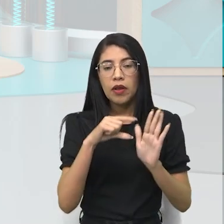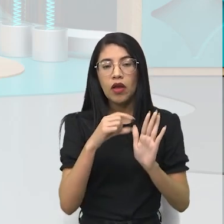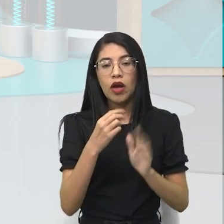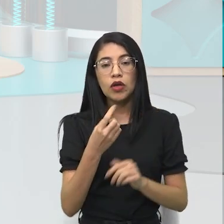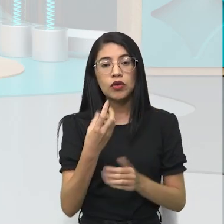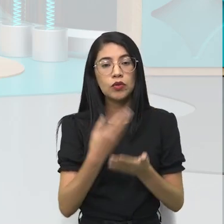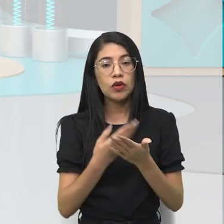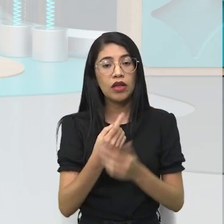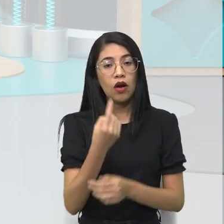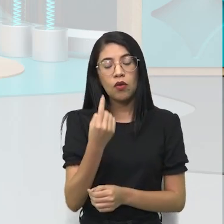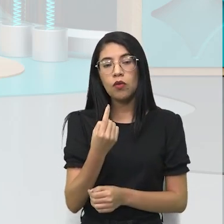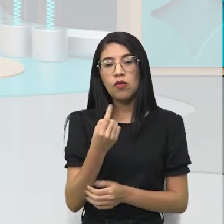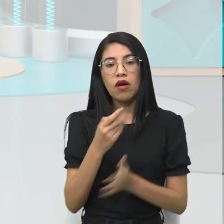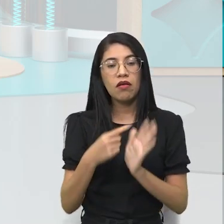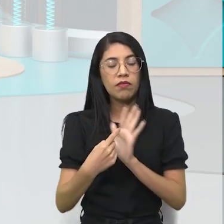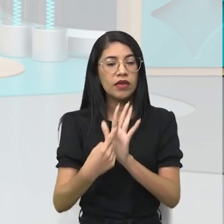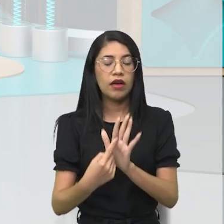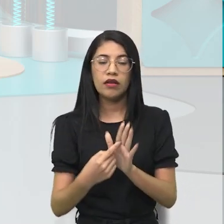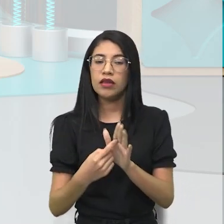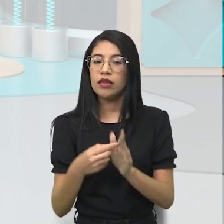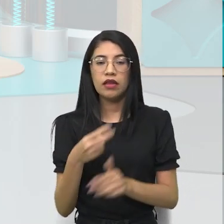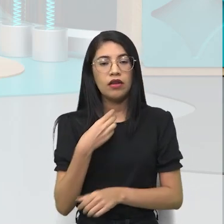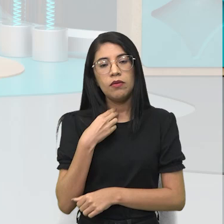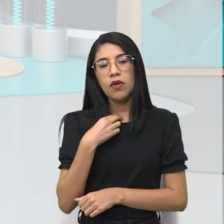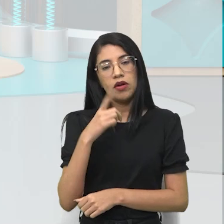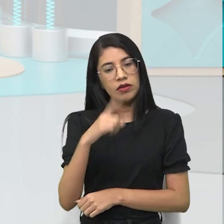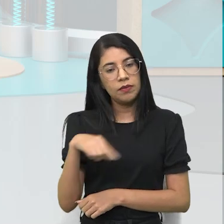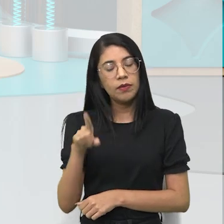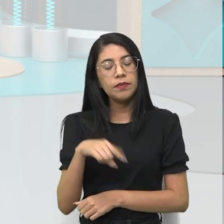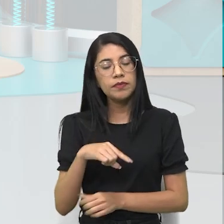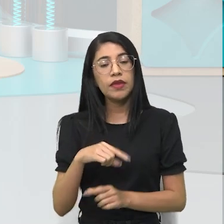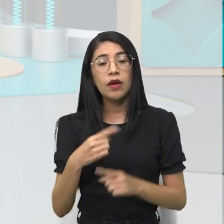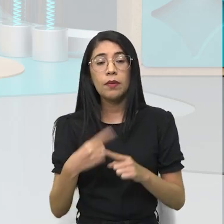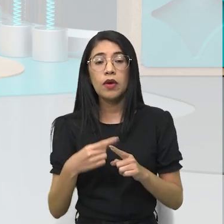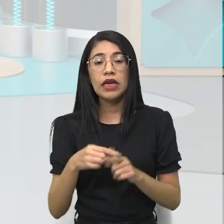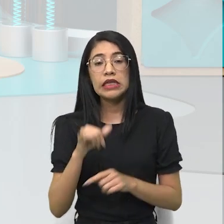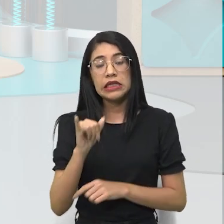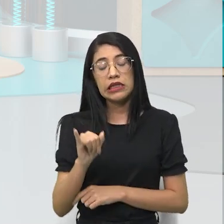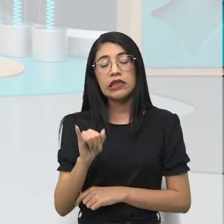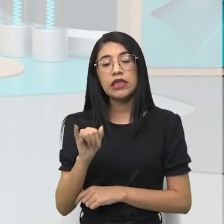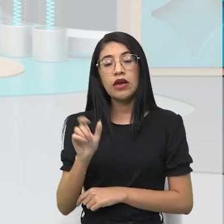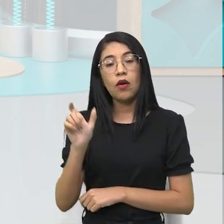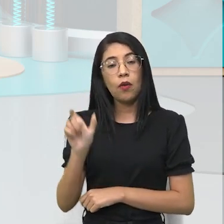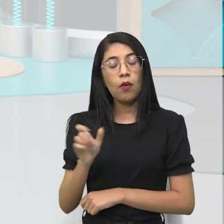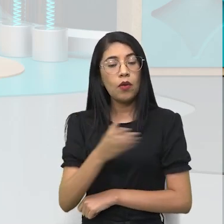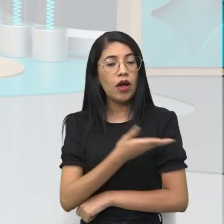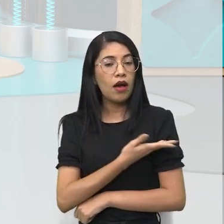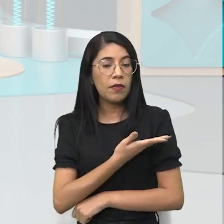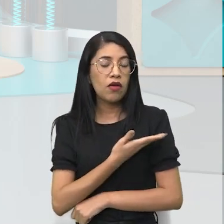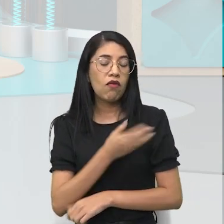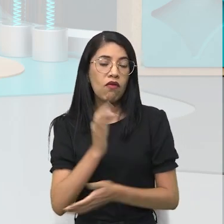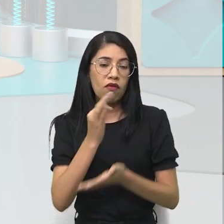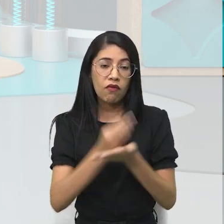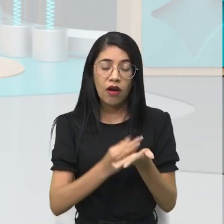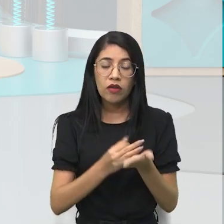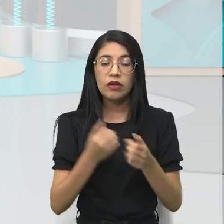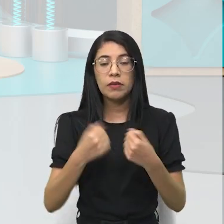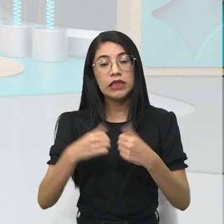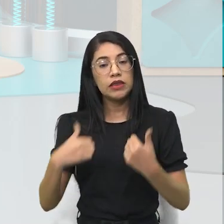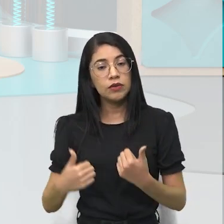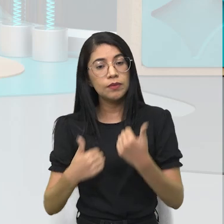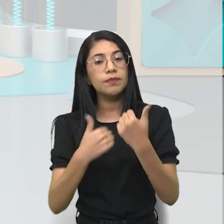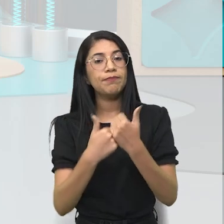só um capítulo para eu apresentar. Não se deve fazer isso porque, de repente, um colega seu falta. A gente precisa ter uma